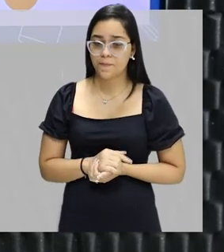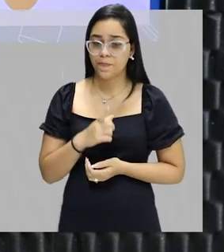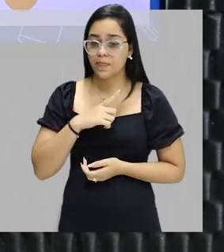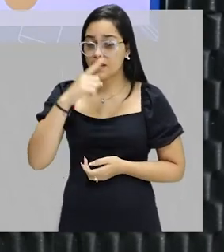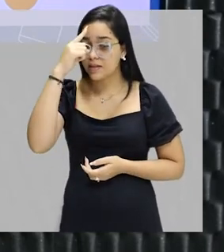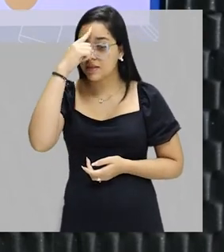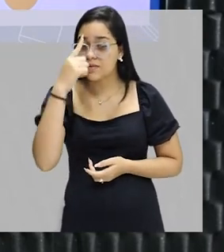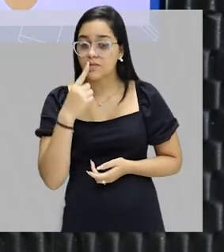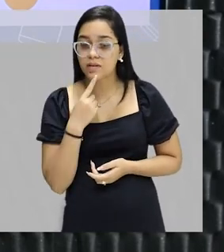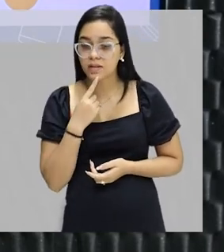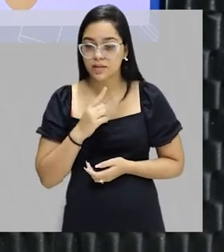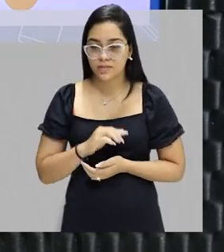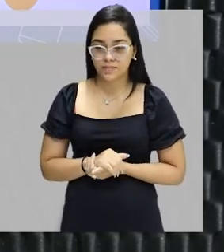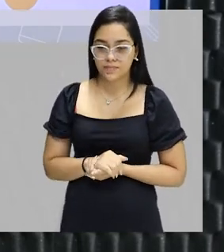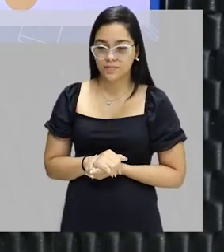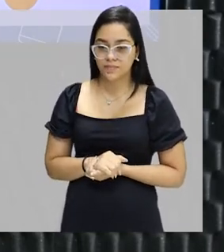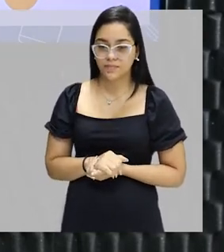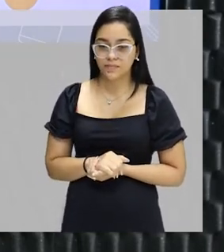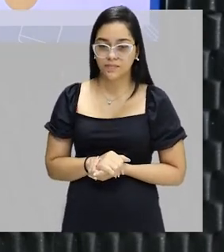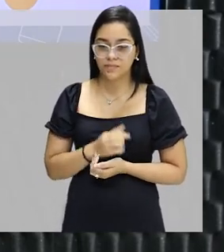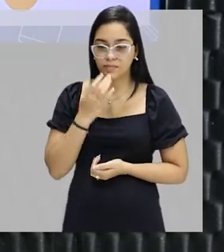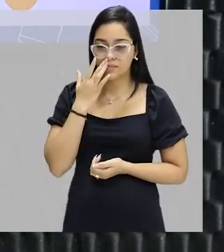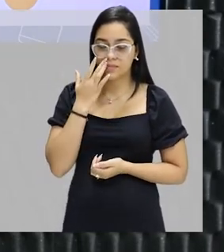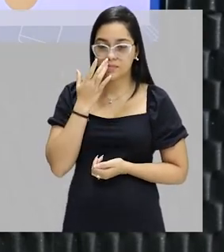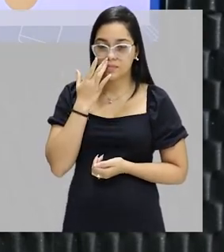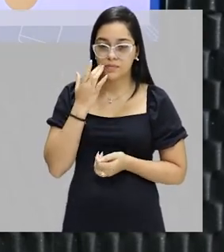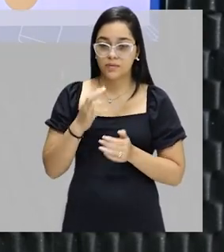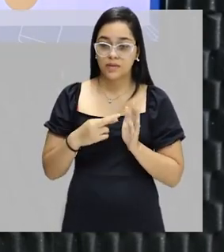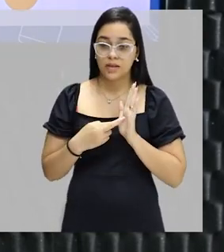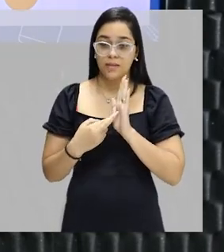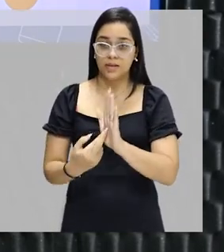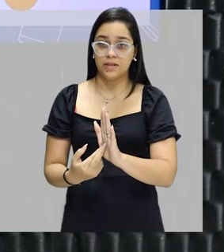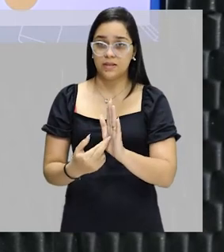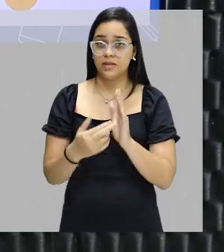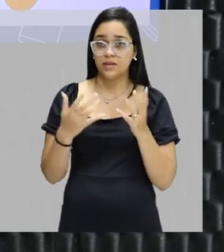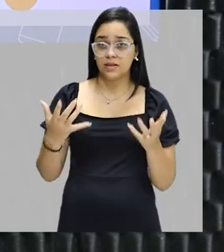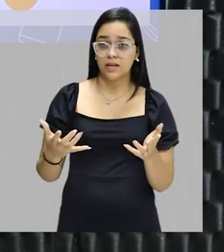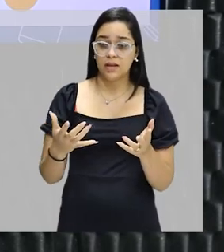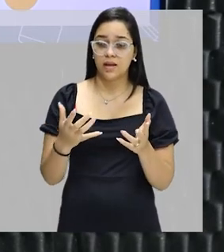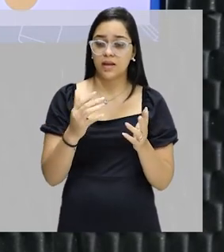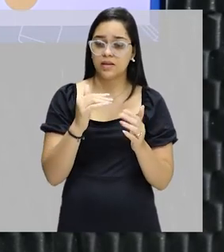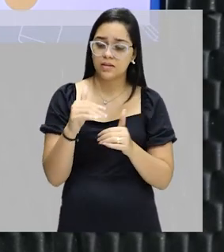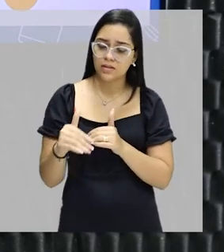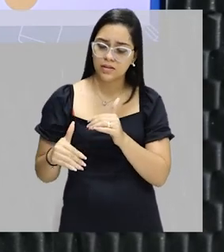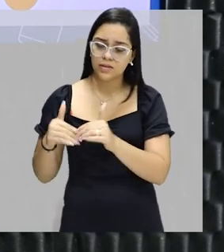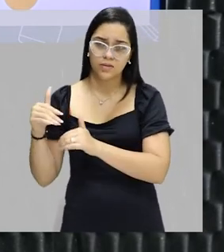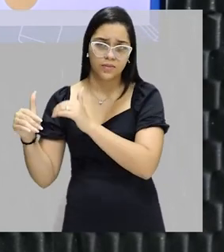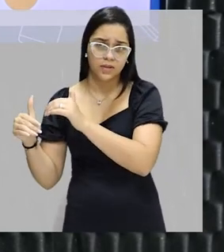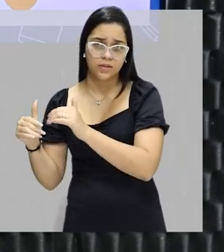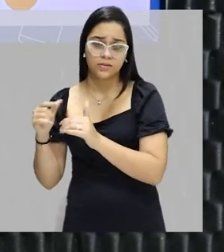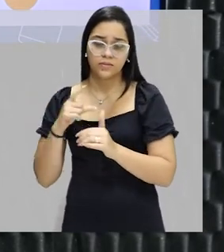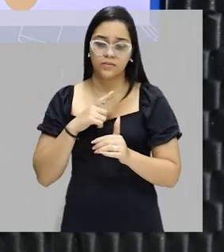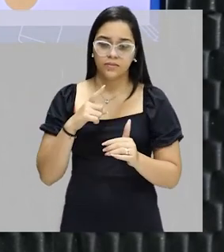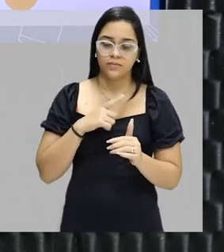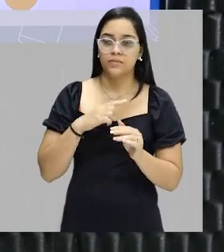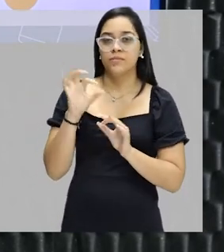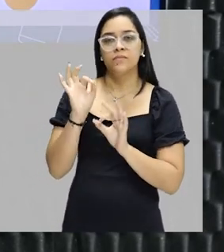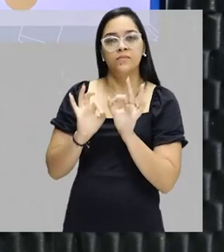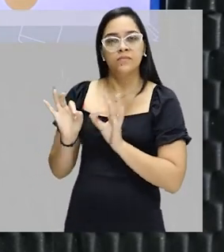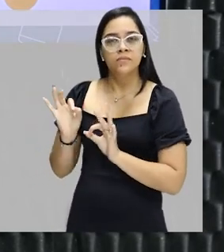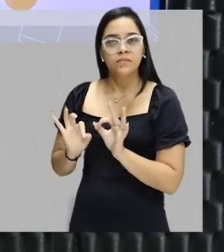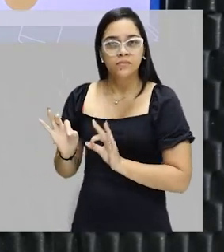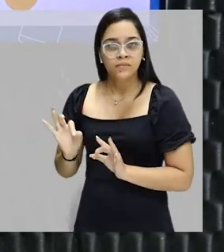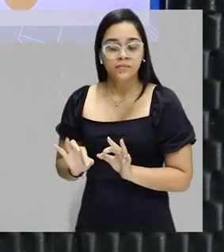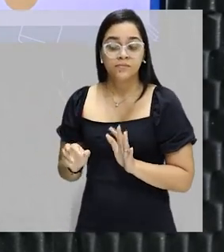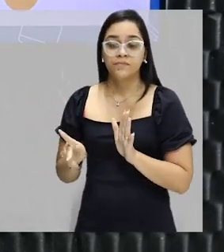essa figurinha aqui, ok? Que apresenta o passo a passo da formulação